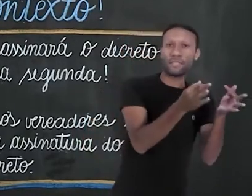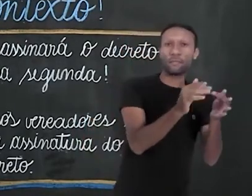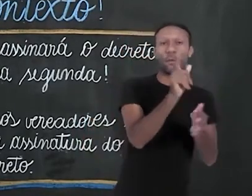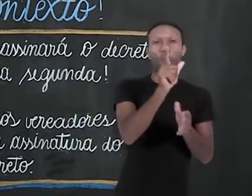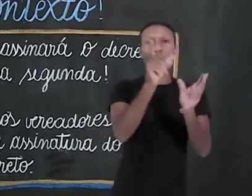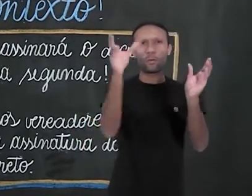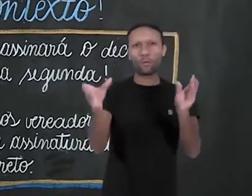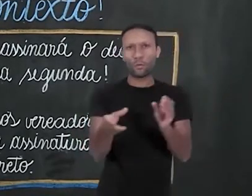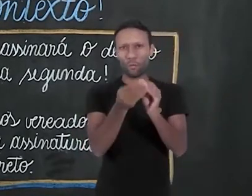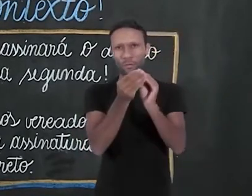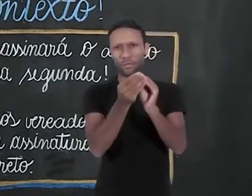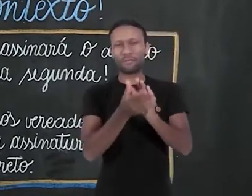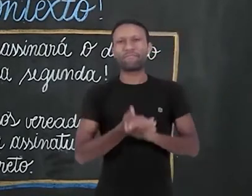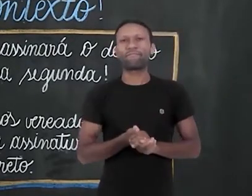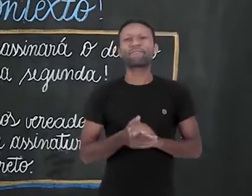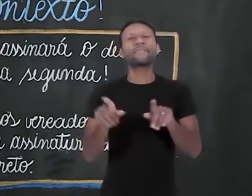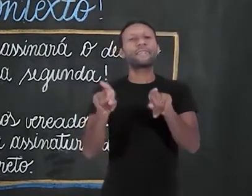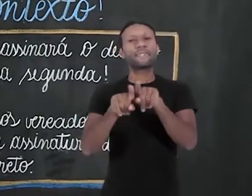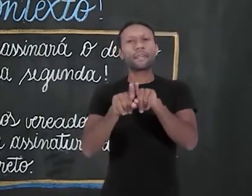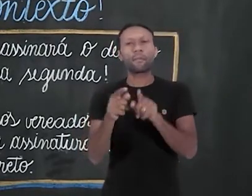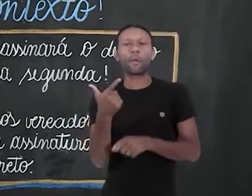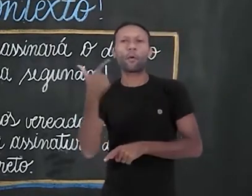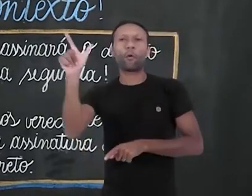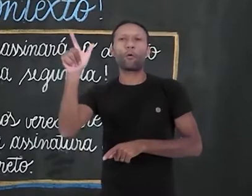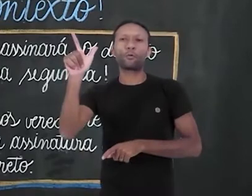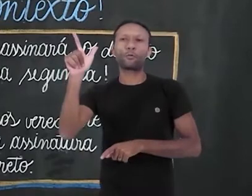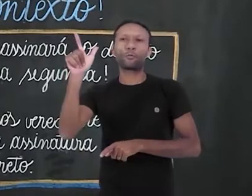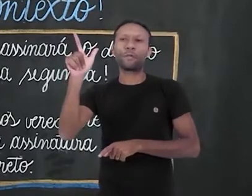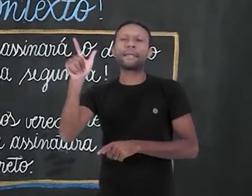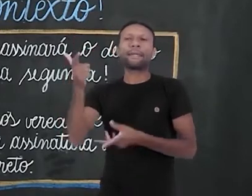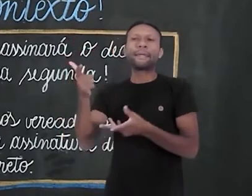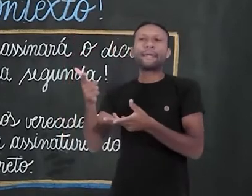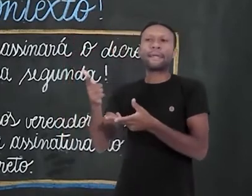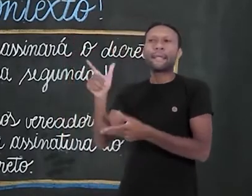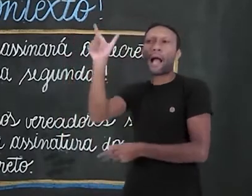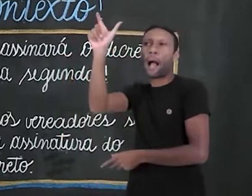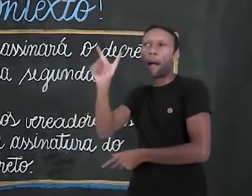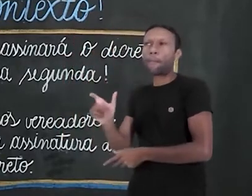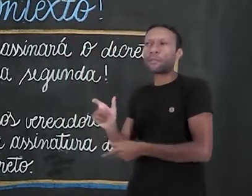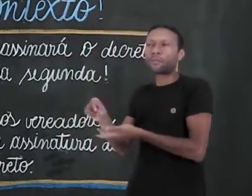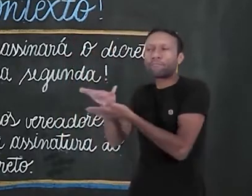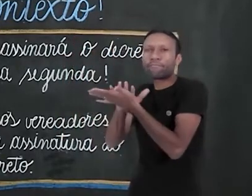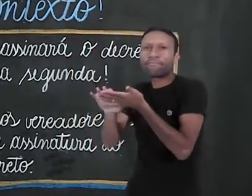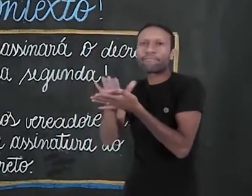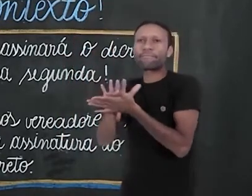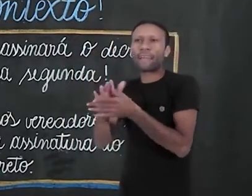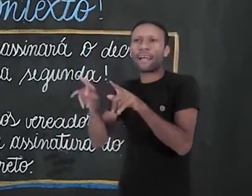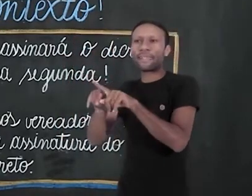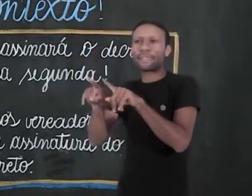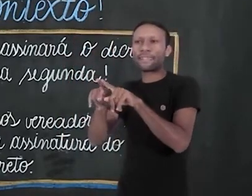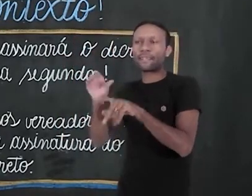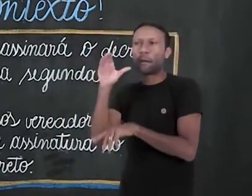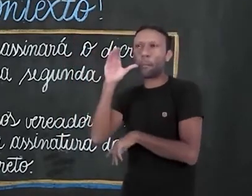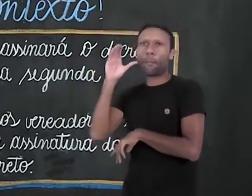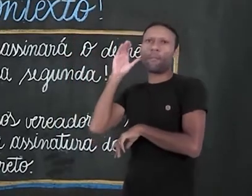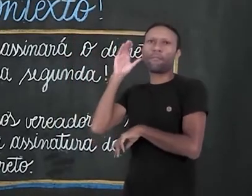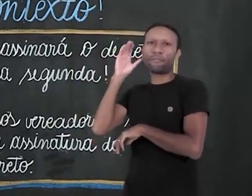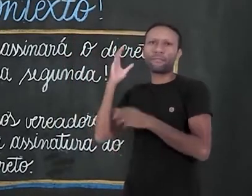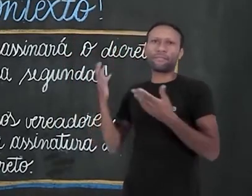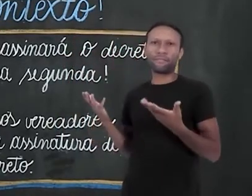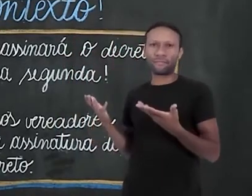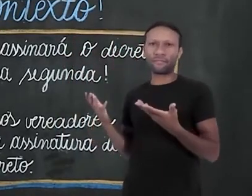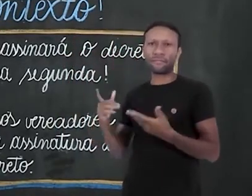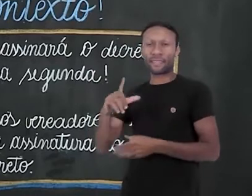Outros tipos de sujeitos que existem na língua portuguesa são o sujeito oculto, o indeterminado e o inexistente.